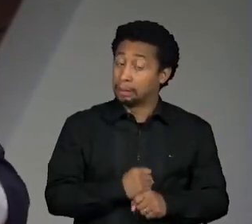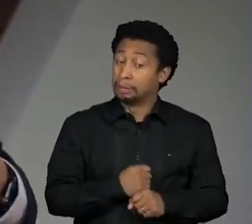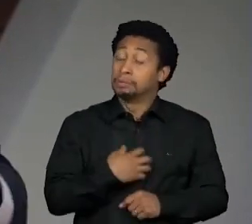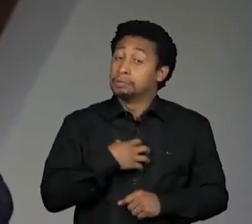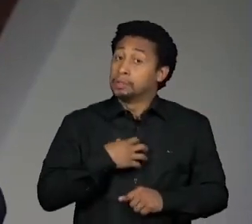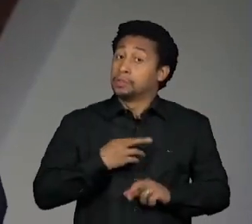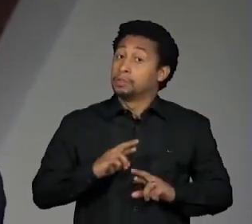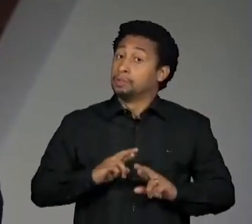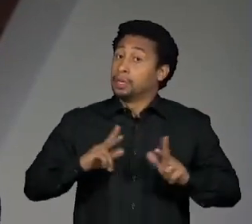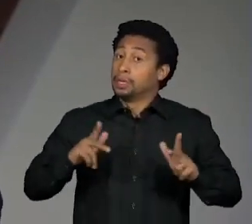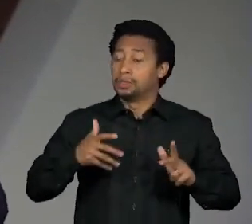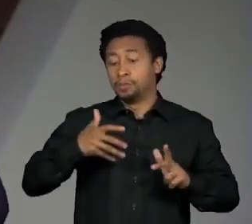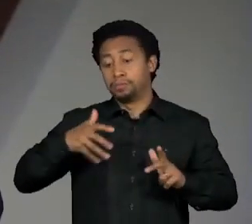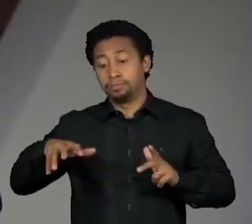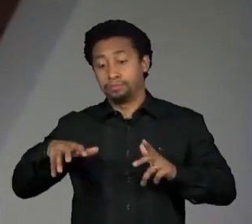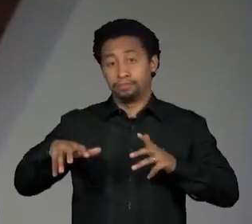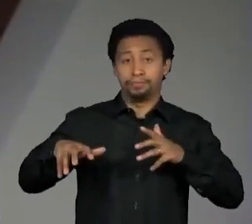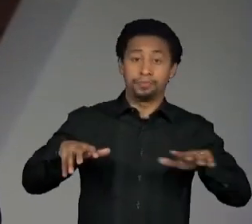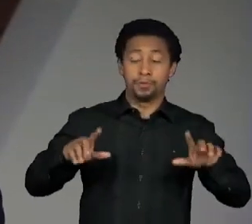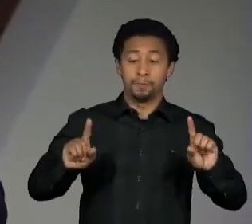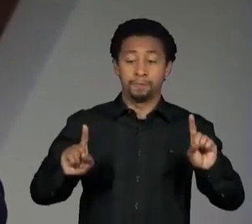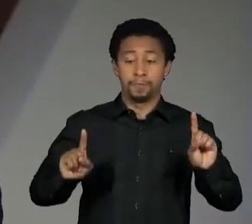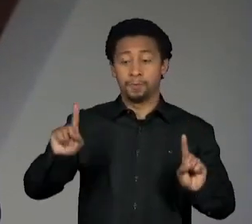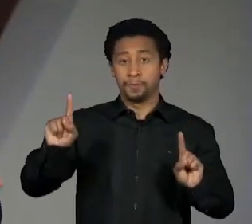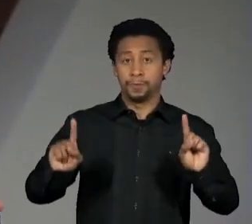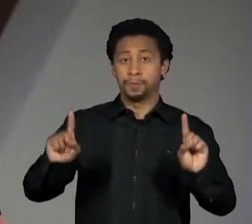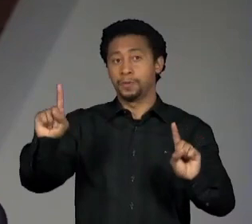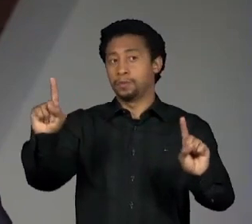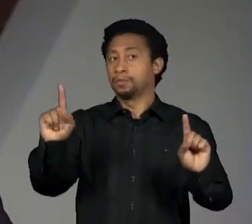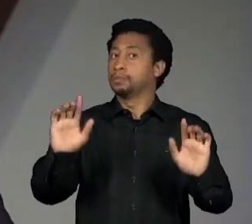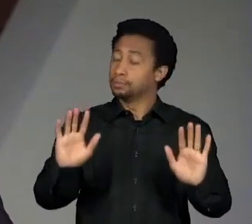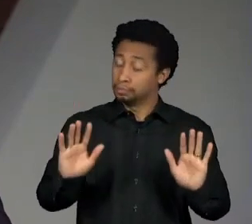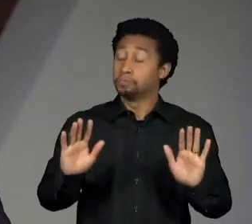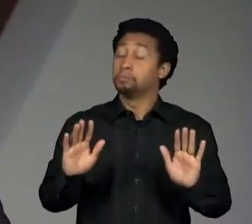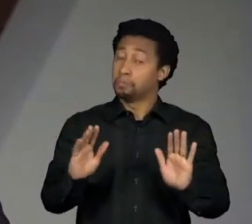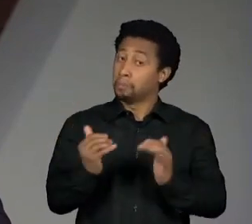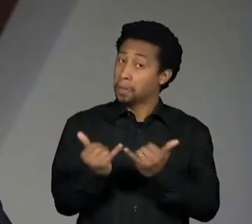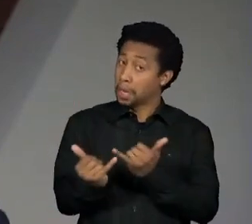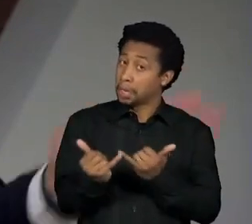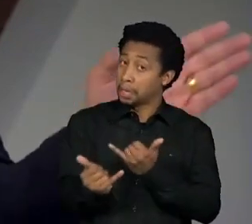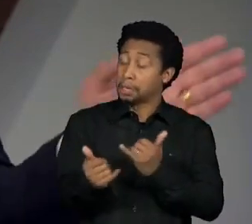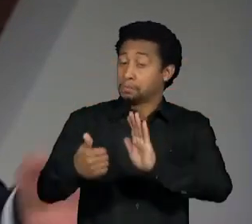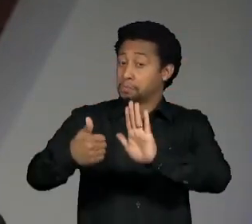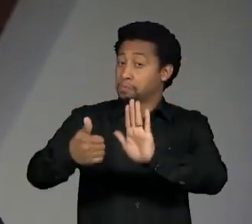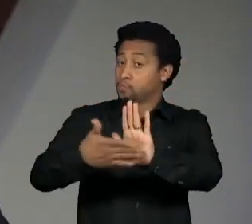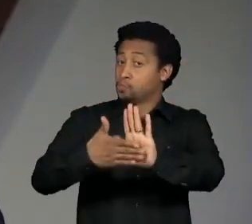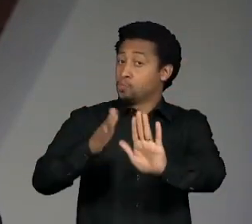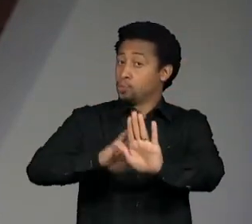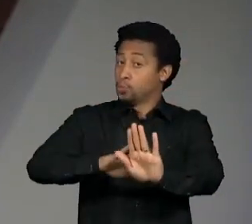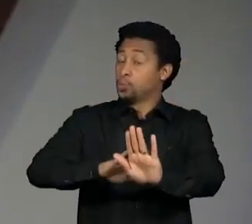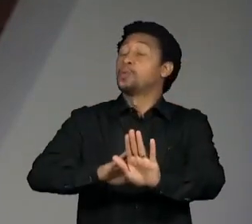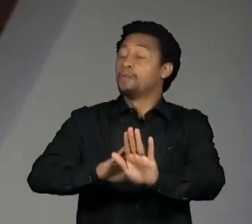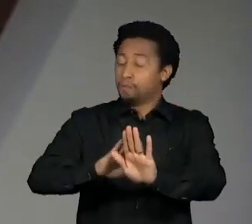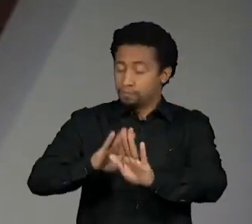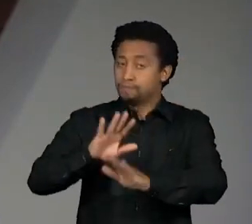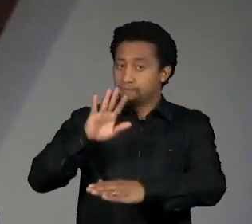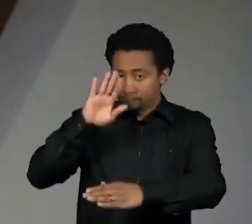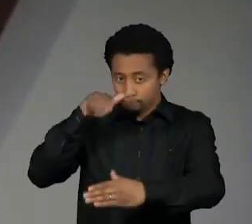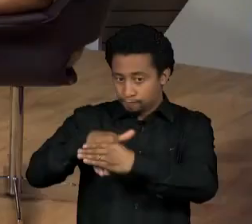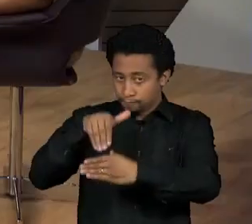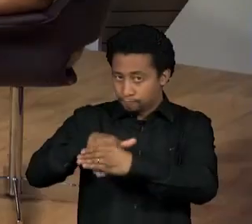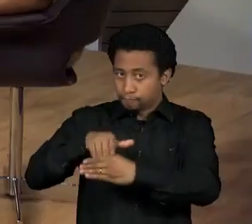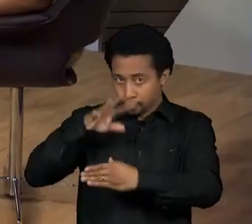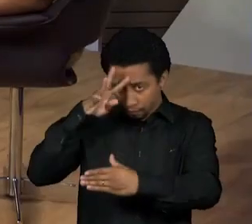caminhando para esse segundo turno, encapsulado no primeiro. Acho que essa é a novidade de 2022, vamos ver se o eleitor vai comprar essa ideia